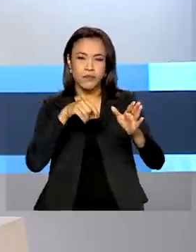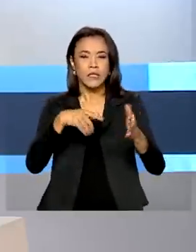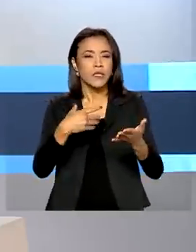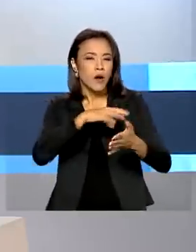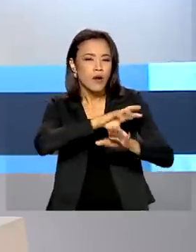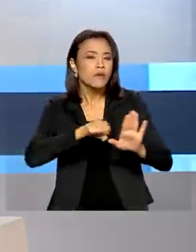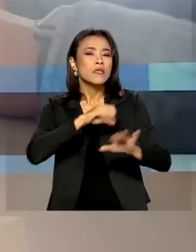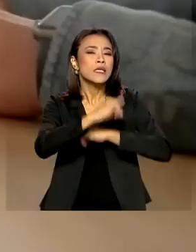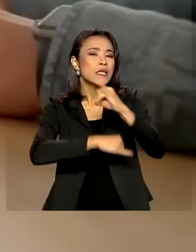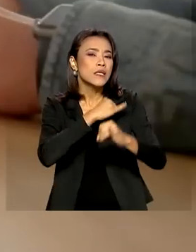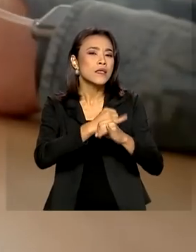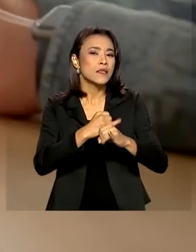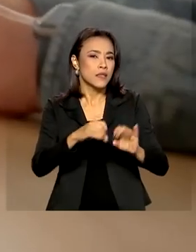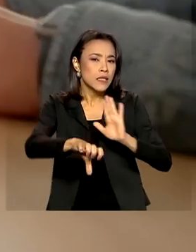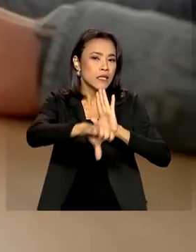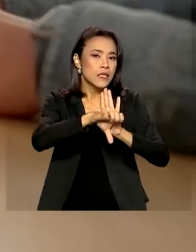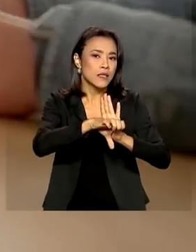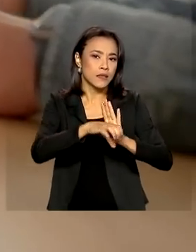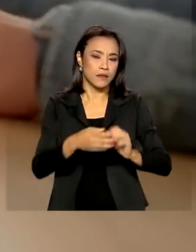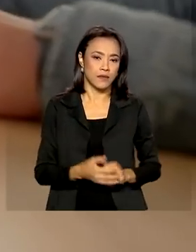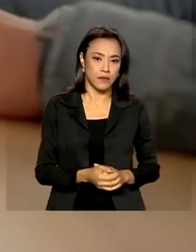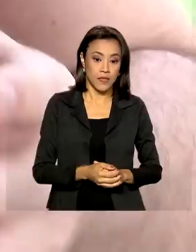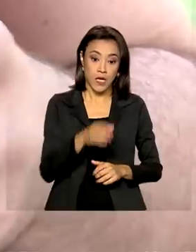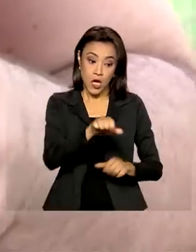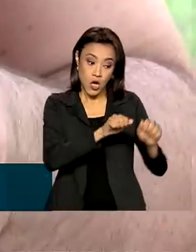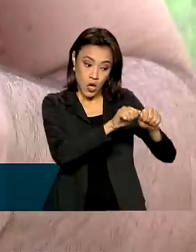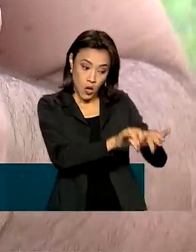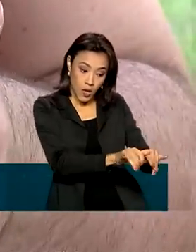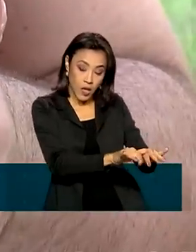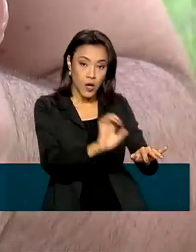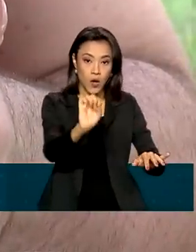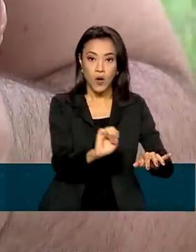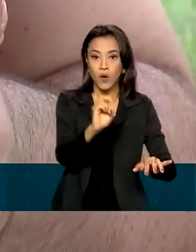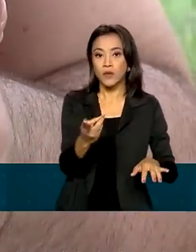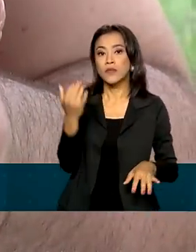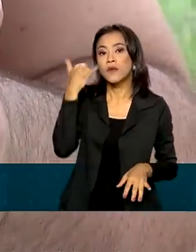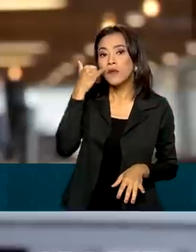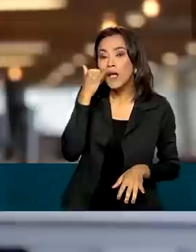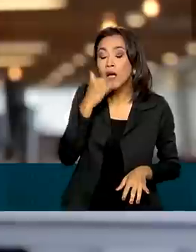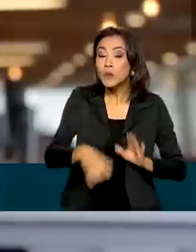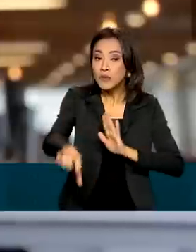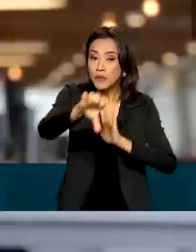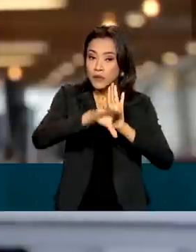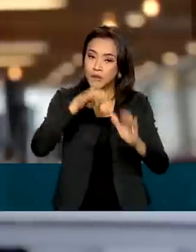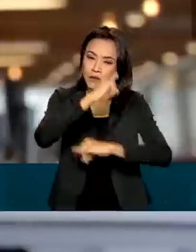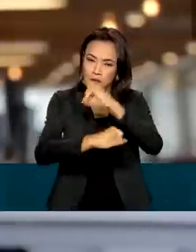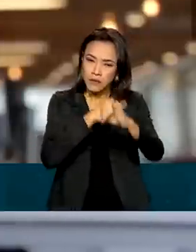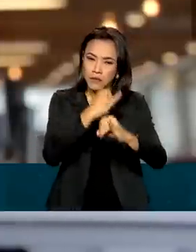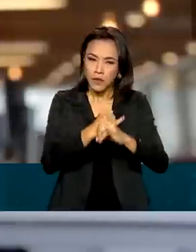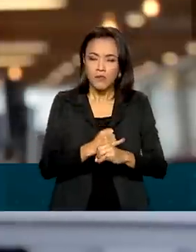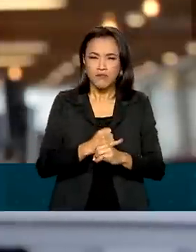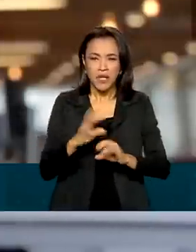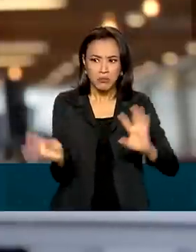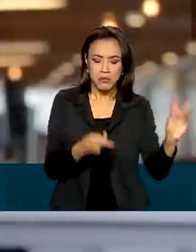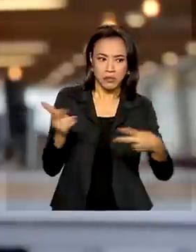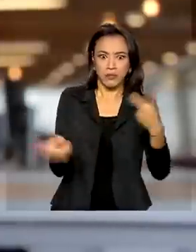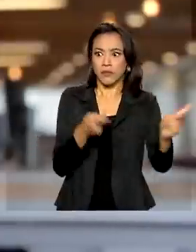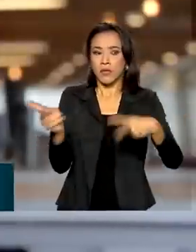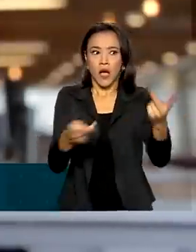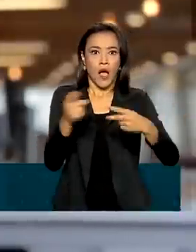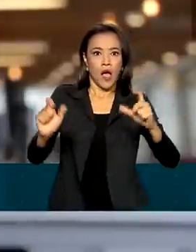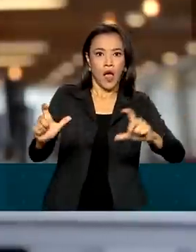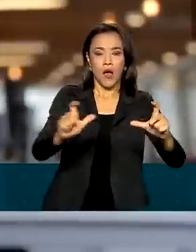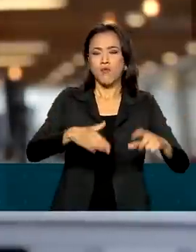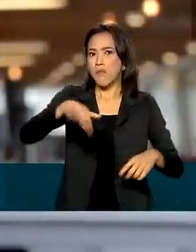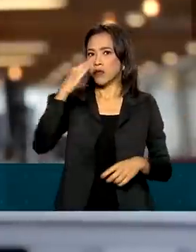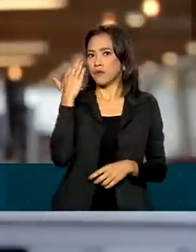virtuais. Pelo computador ou pelo celular, os crimes cibernéticos são cada vez mais comuns. Entre os